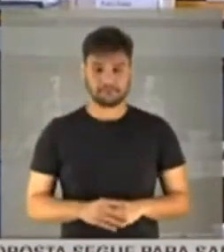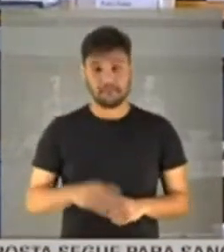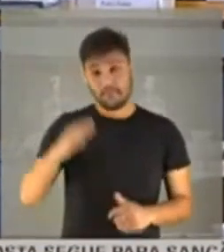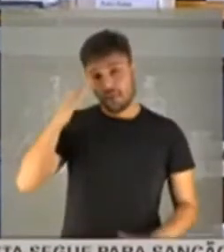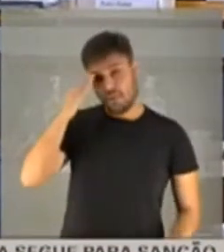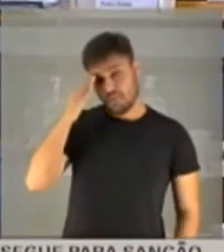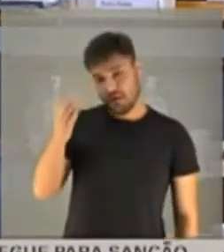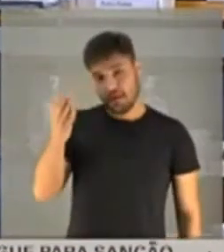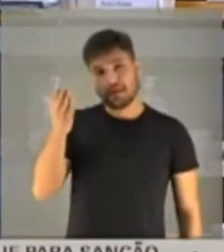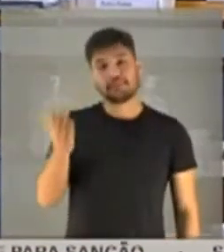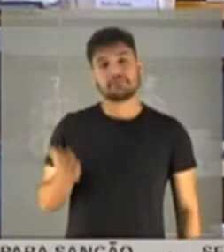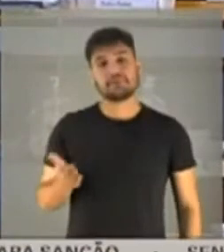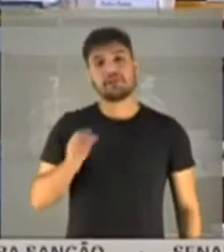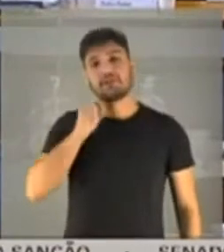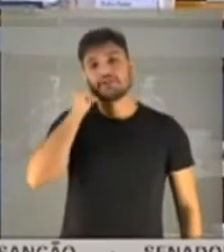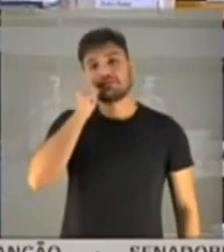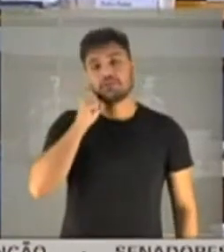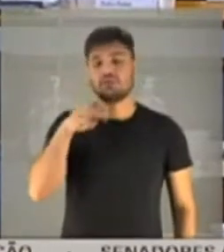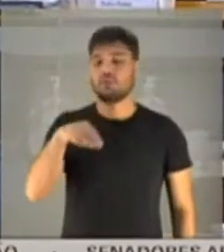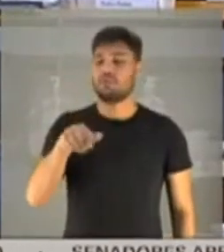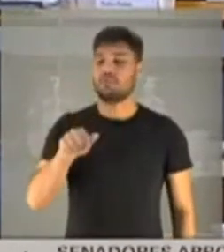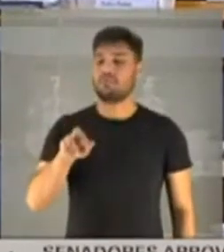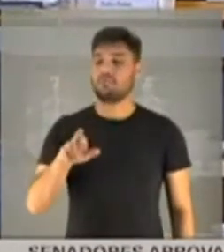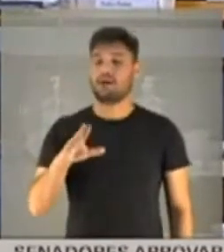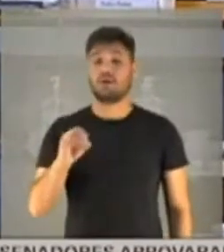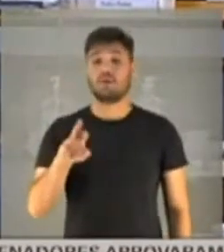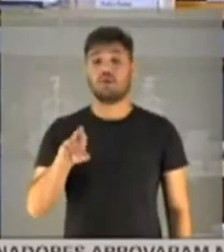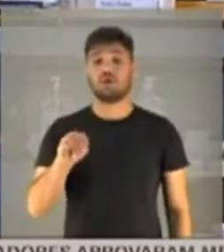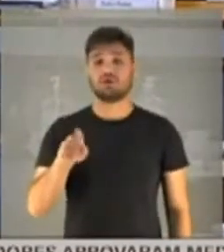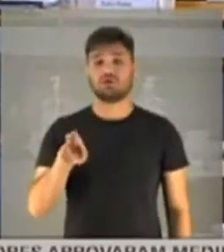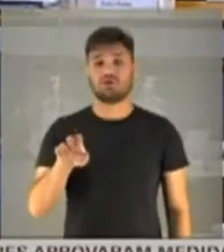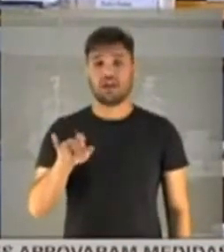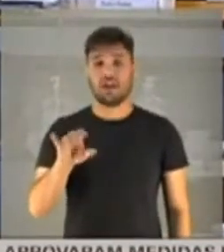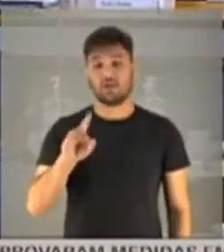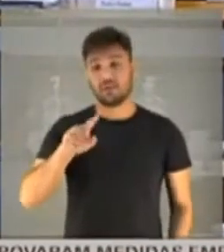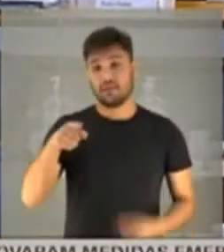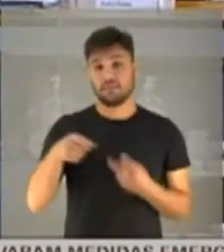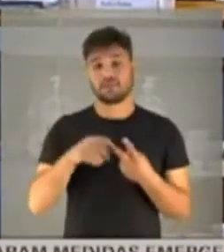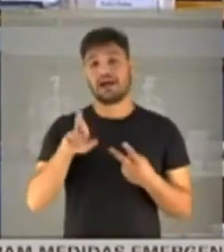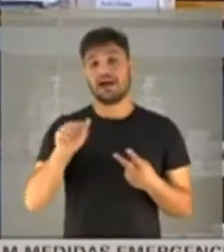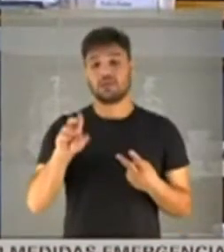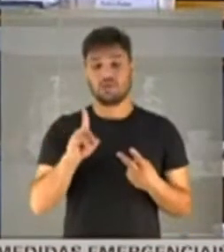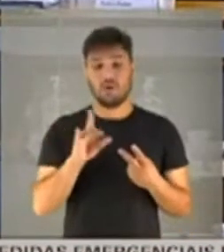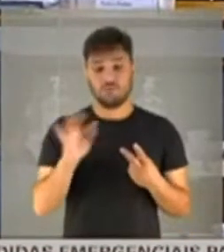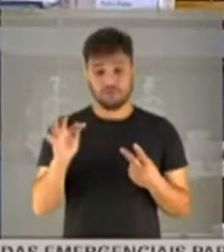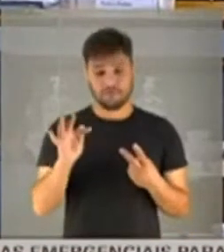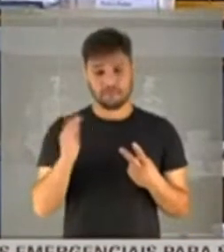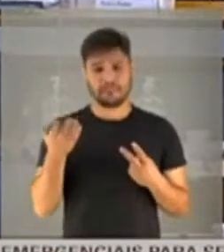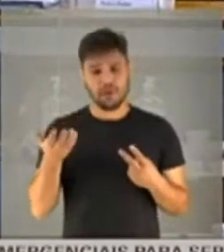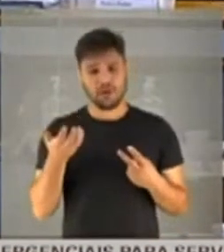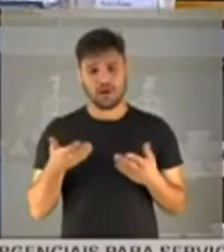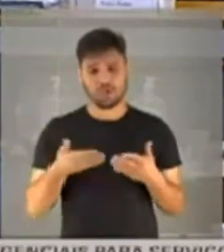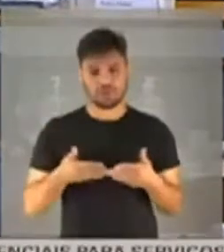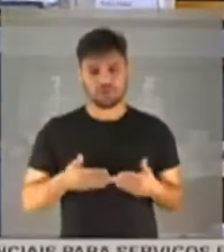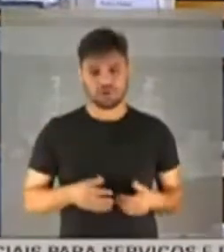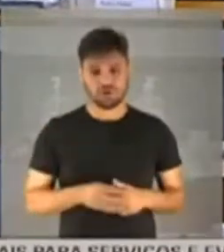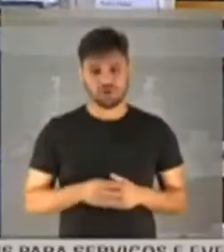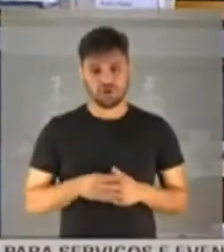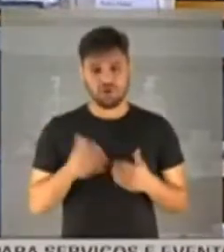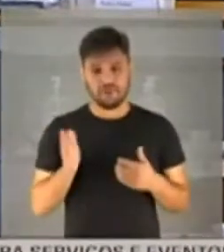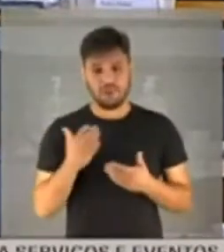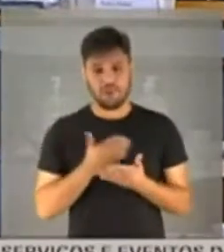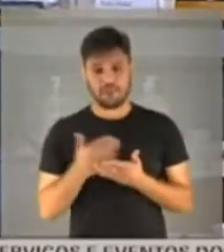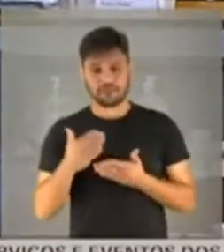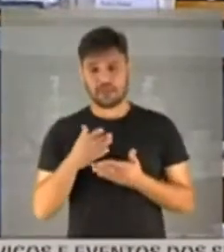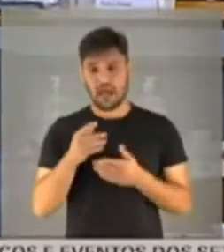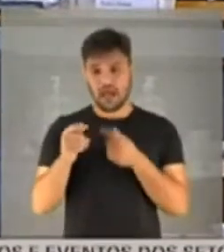Obrigado, senador Marco Rogério e, em seguida, o senador Randolfe. E aí eu vou pedir para a gente ouvir já